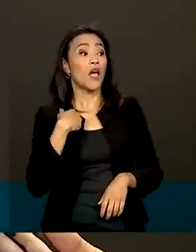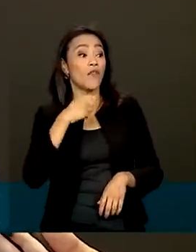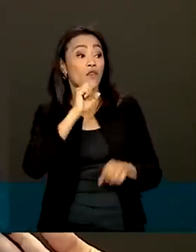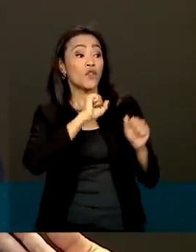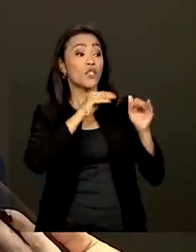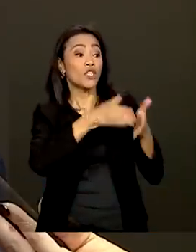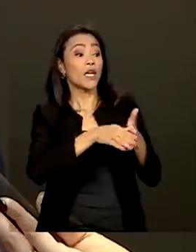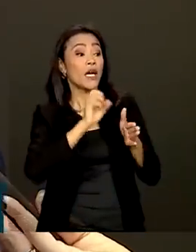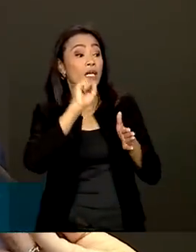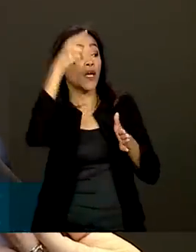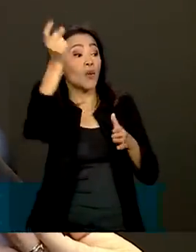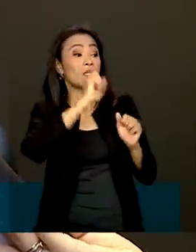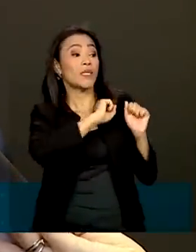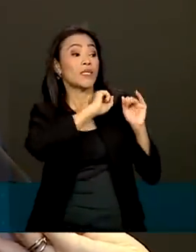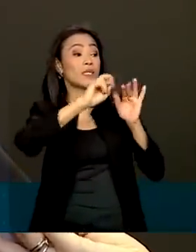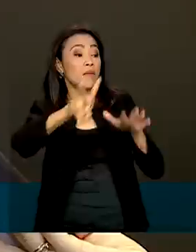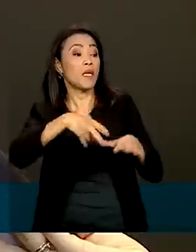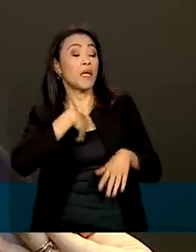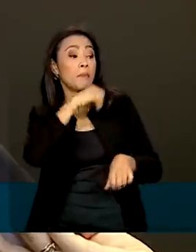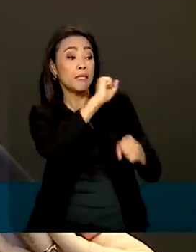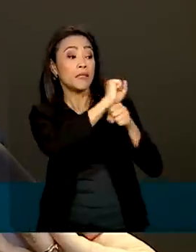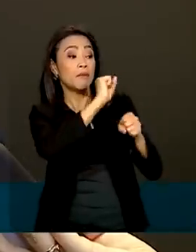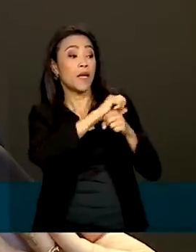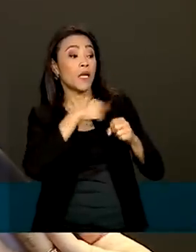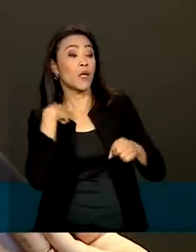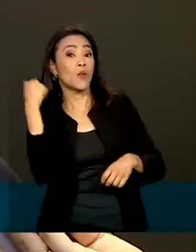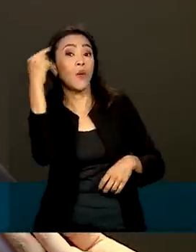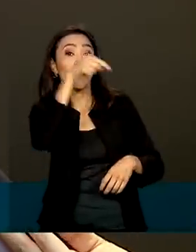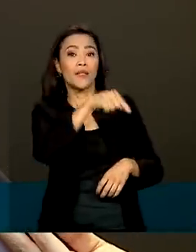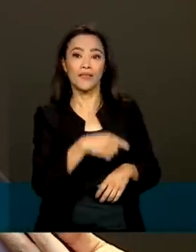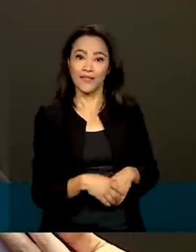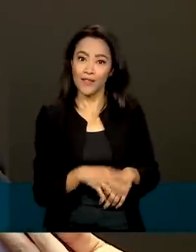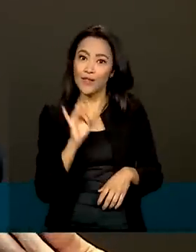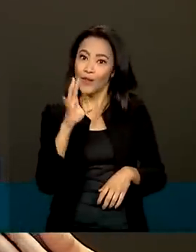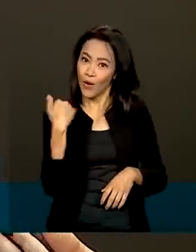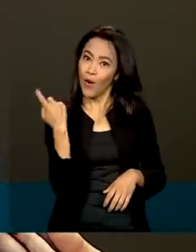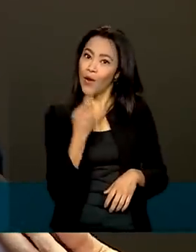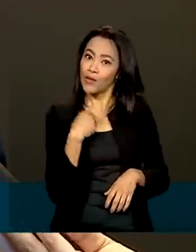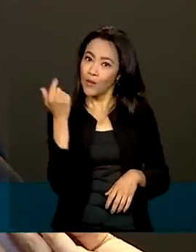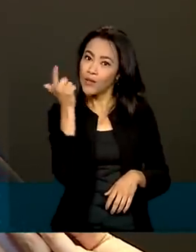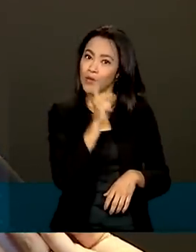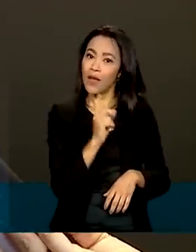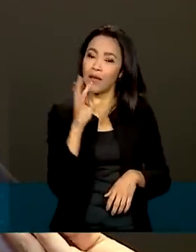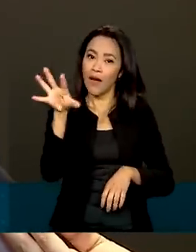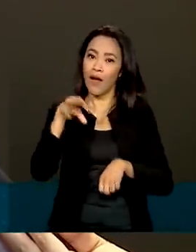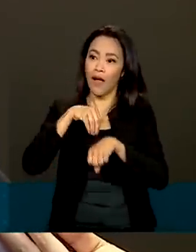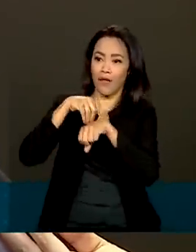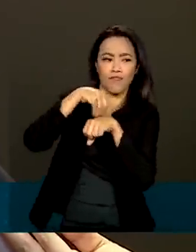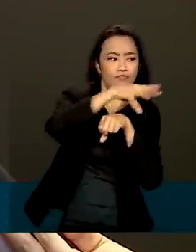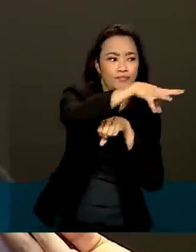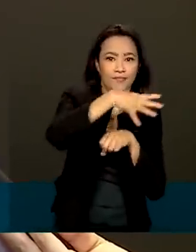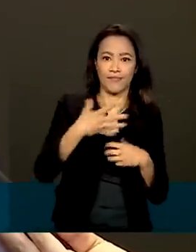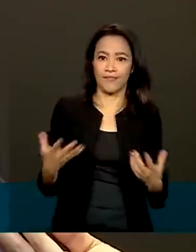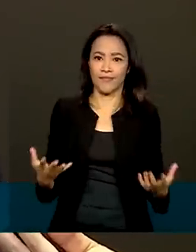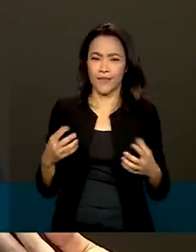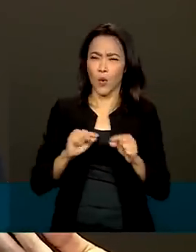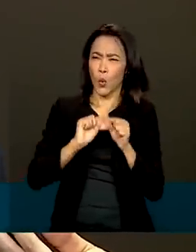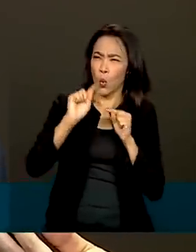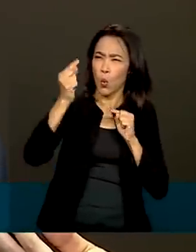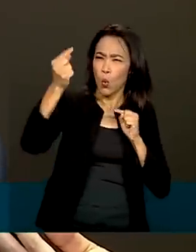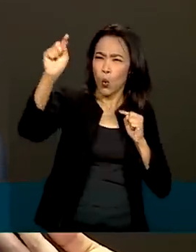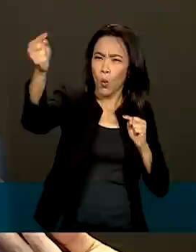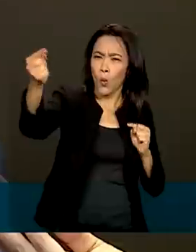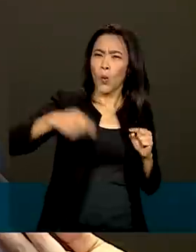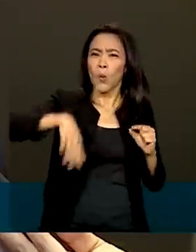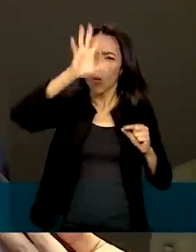semana que vem, no dia tal, me espera que eu estou chegando. Só a gente alcança essa população ribeiriana no Amazonas. Então, além de